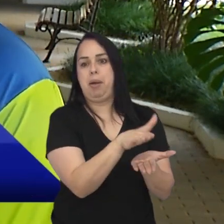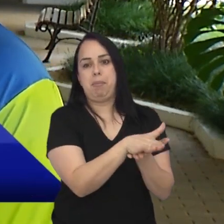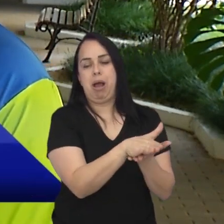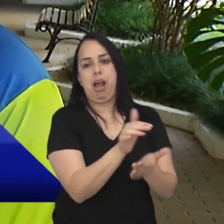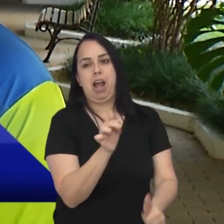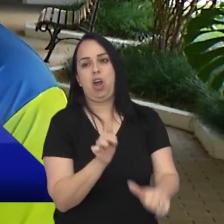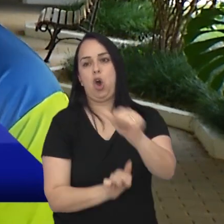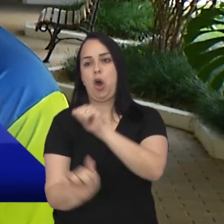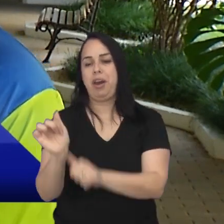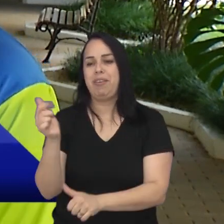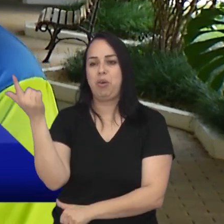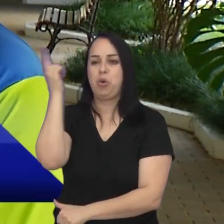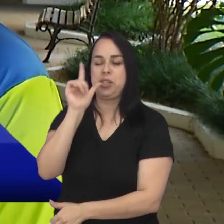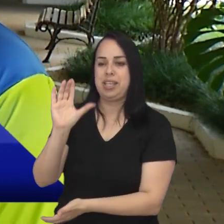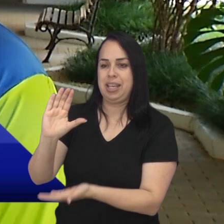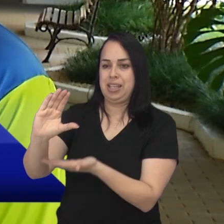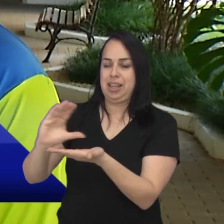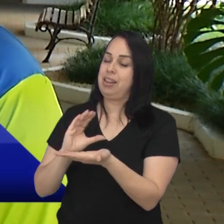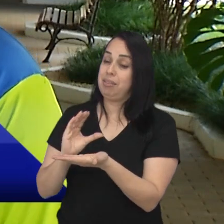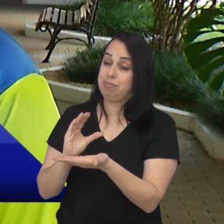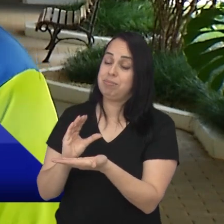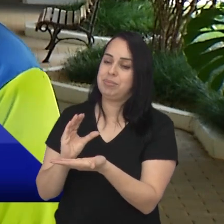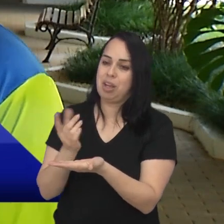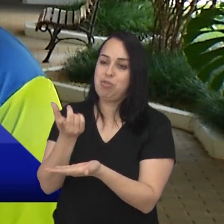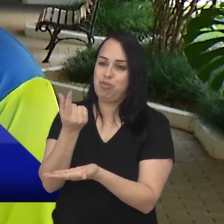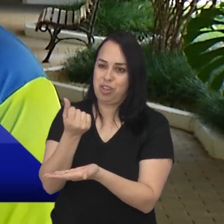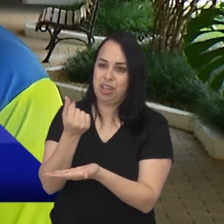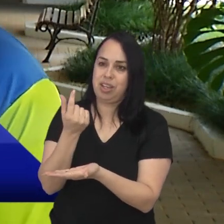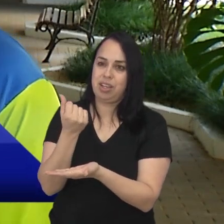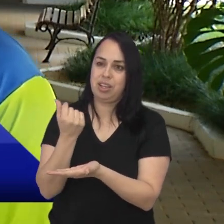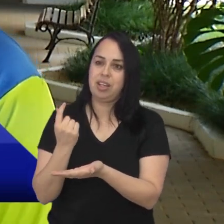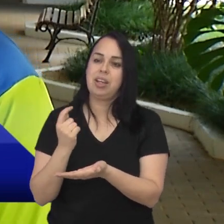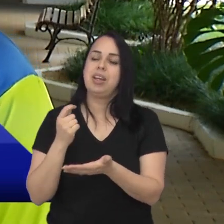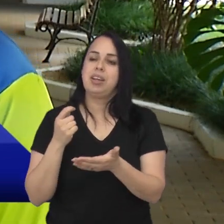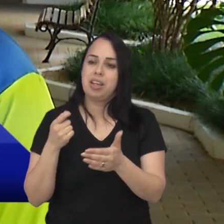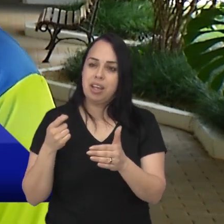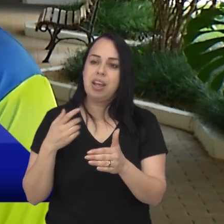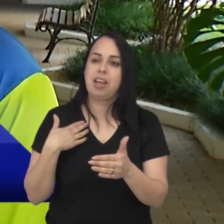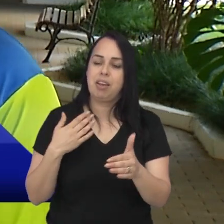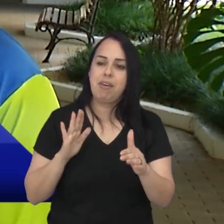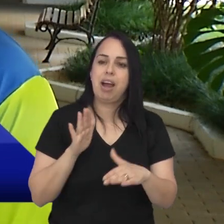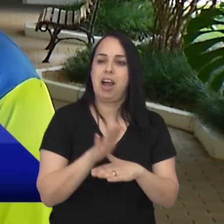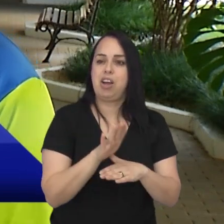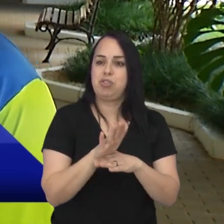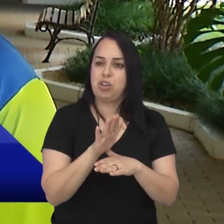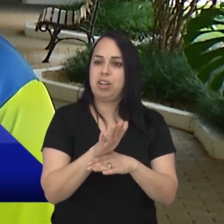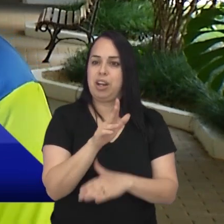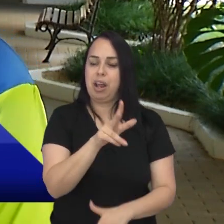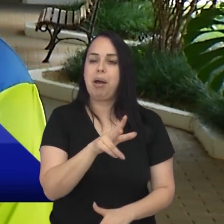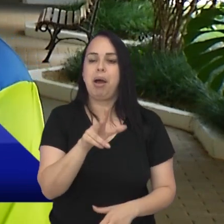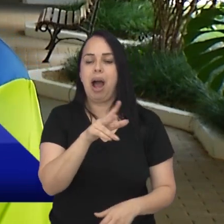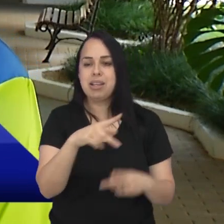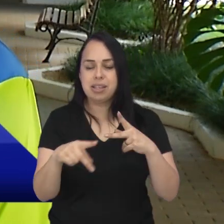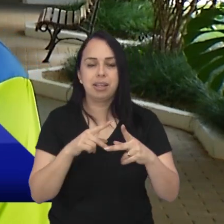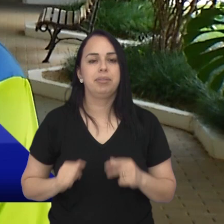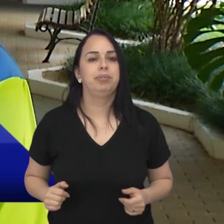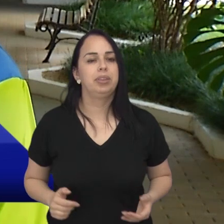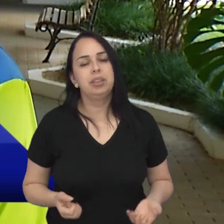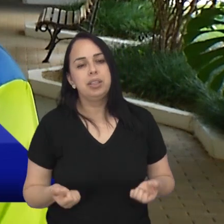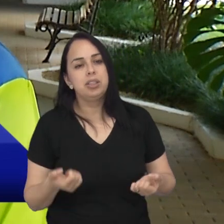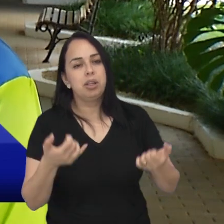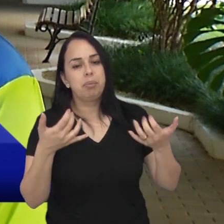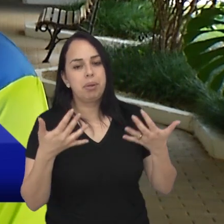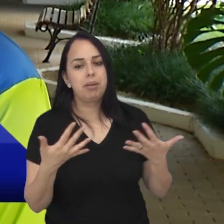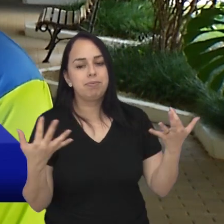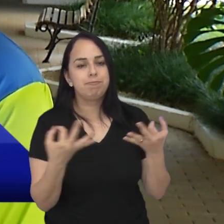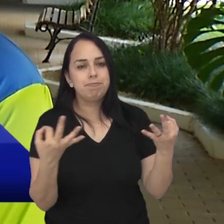gastar e ainda vamos receber um dinheiro que também vai para a iniciativa pública, né? Que é um dinheiro público. Perfeito. E